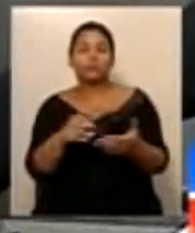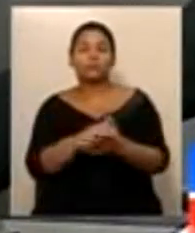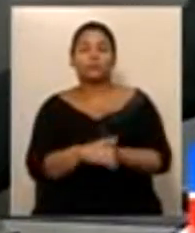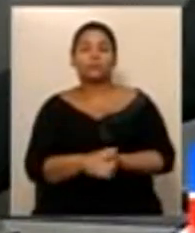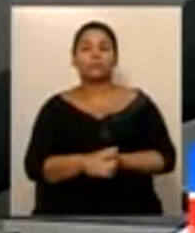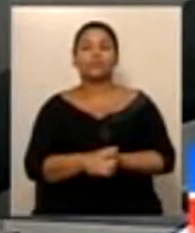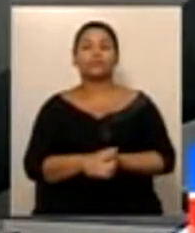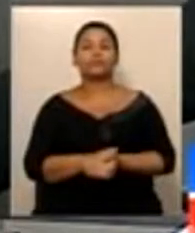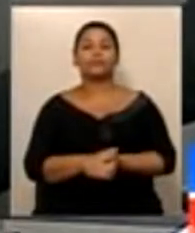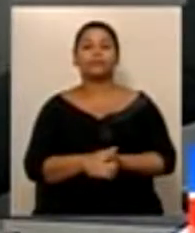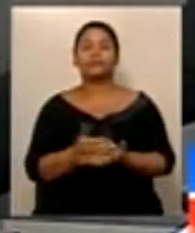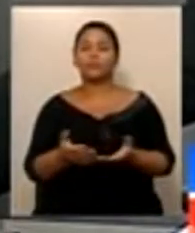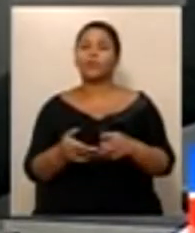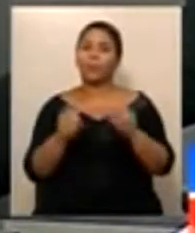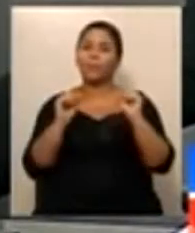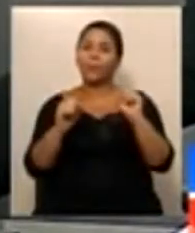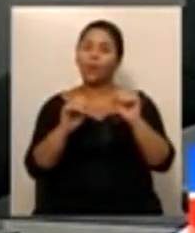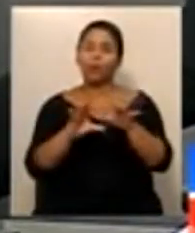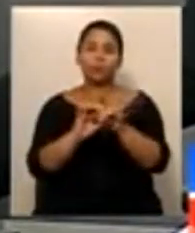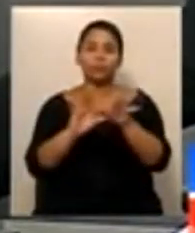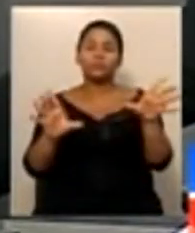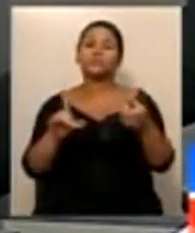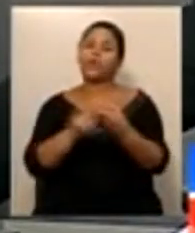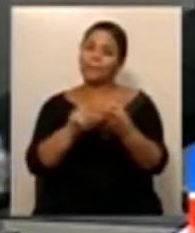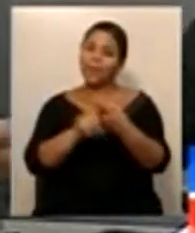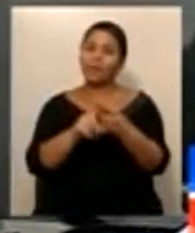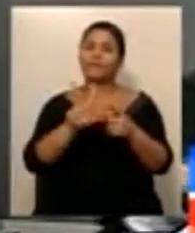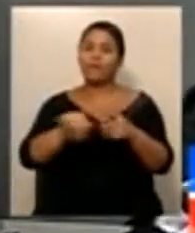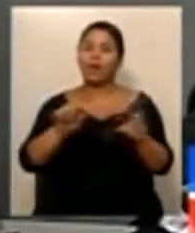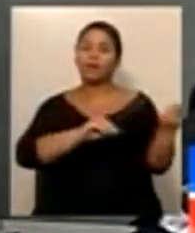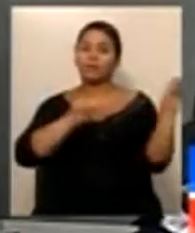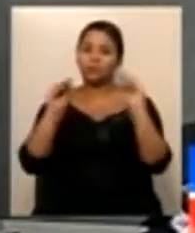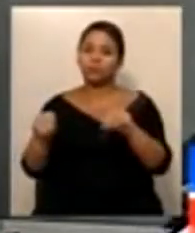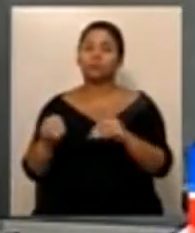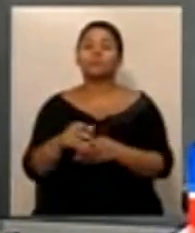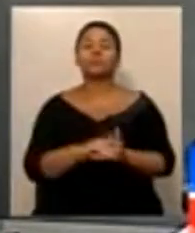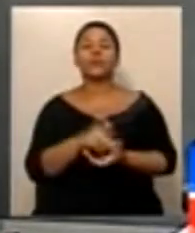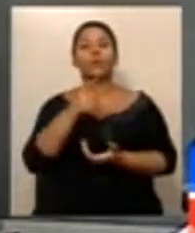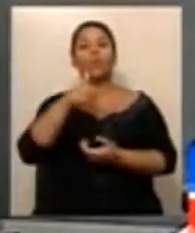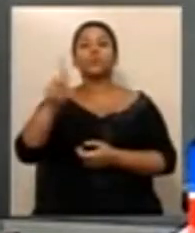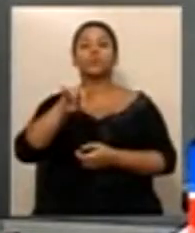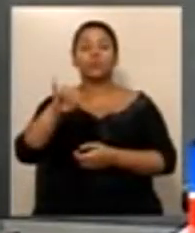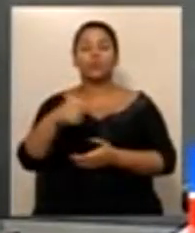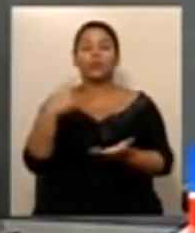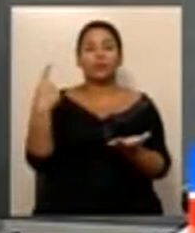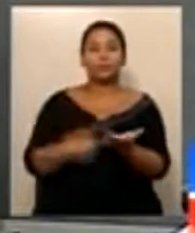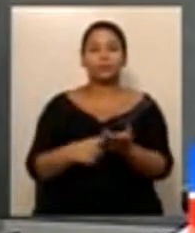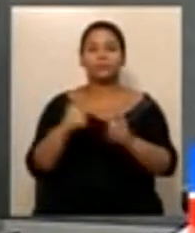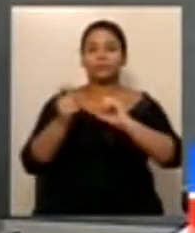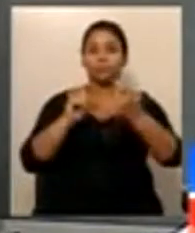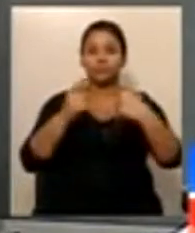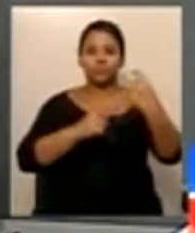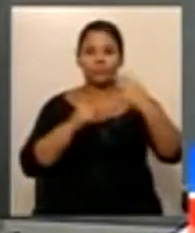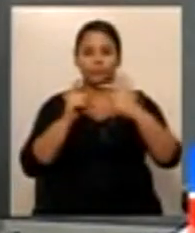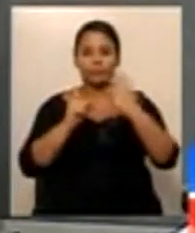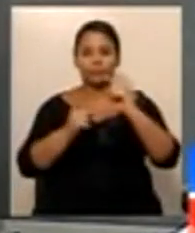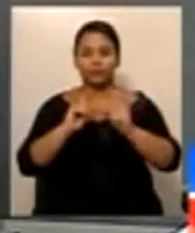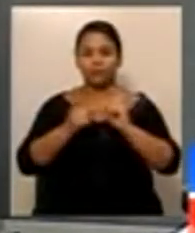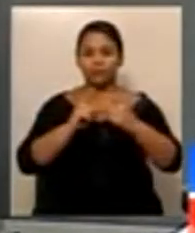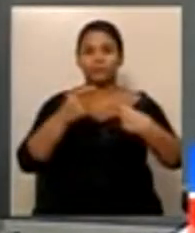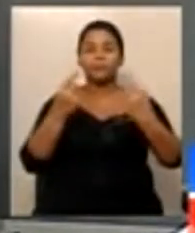Acolho o requerimento verbal de V. Exª e também adianta a matéria. Processo número 368, barra 2013.